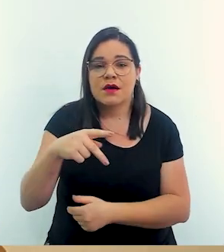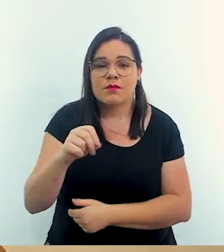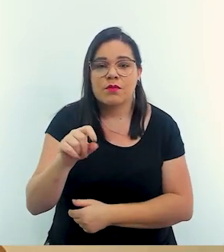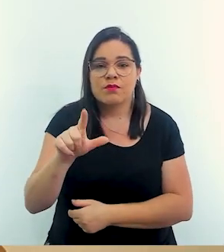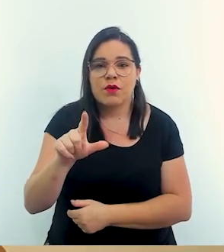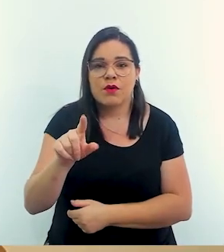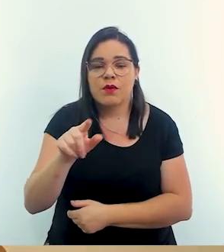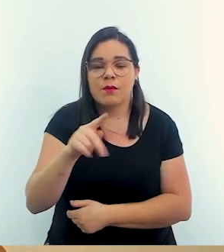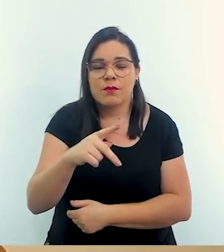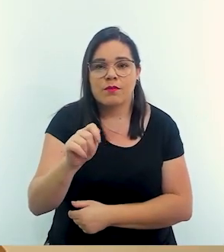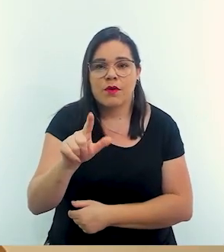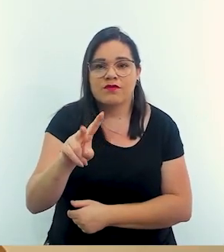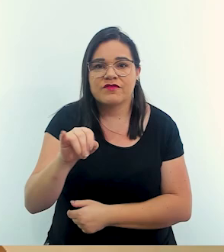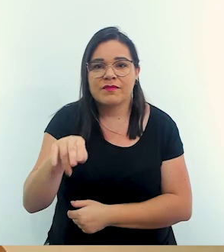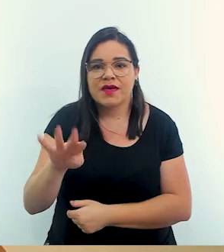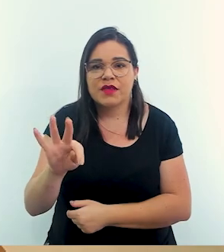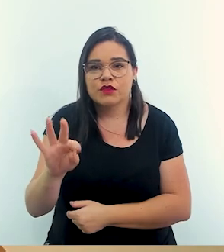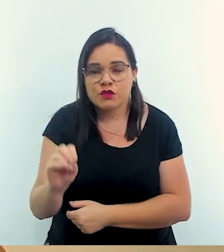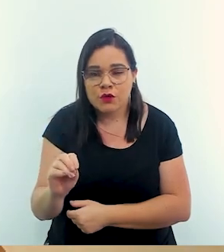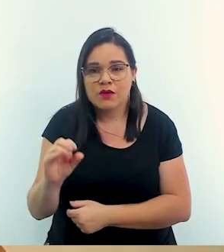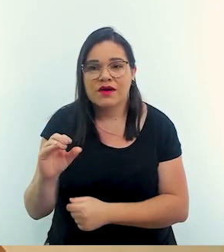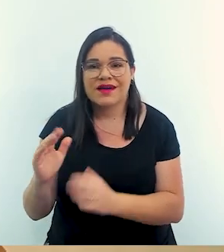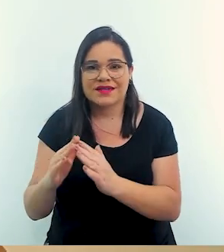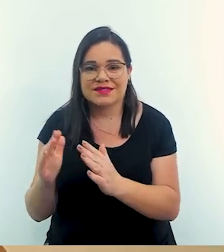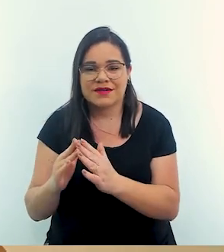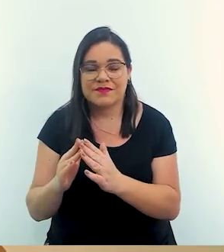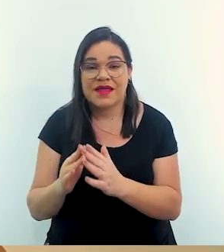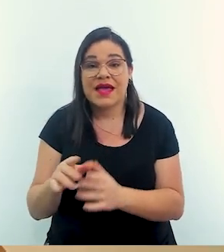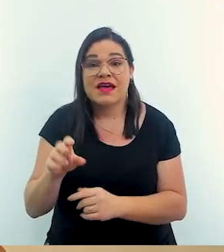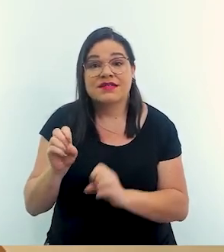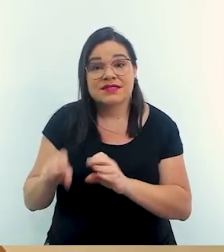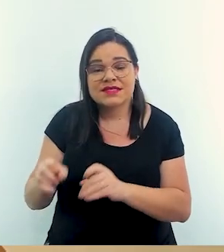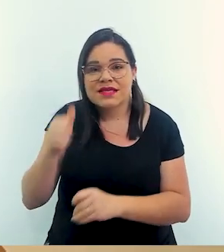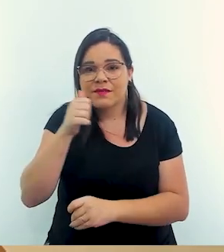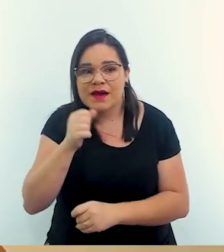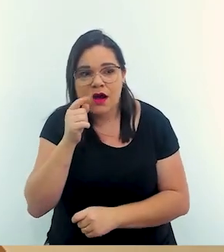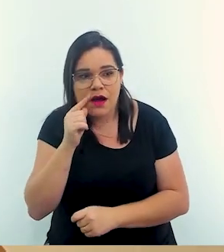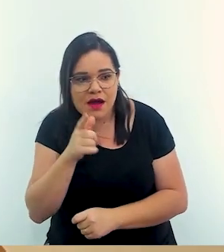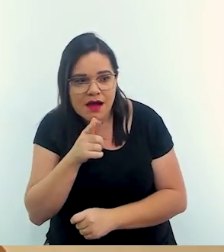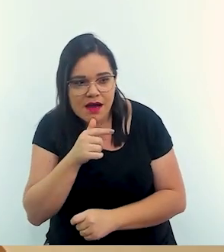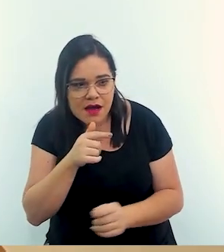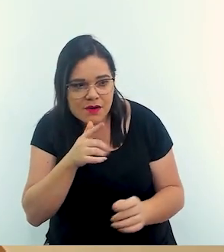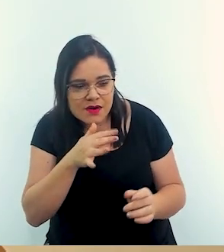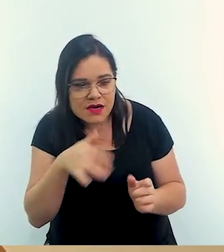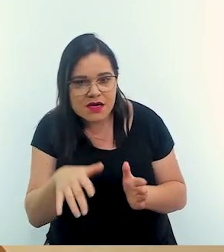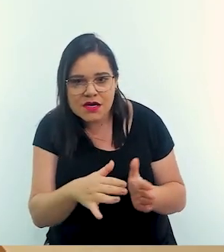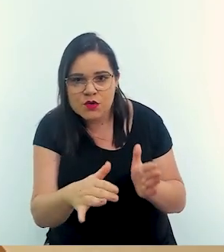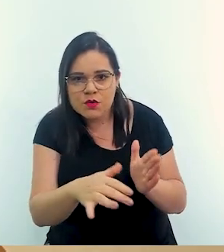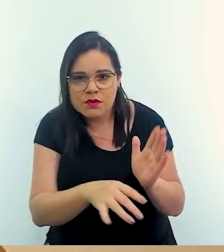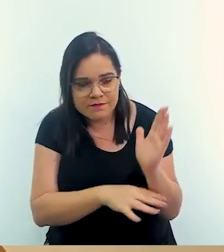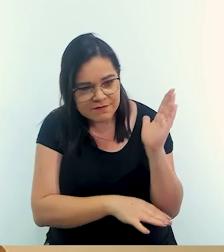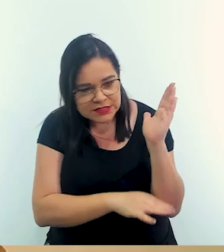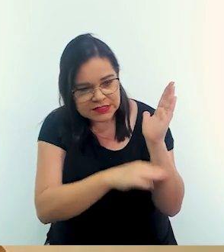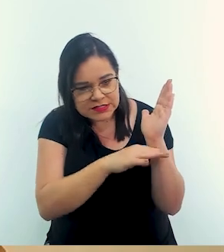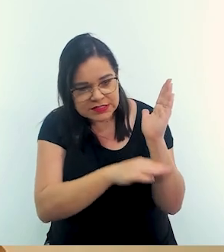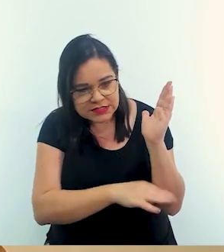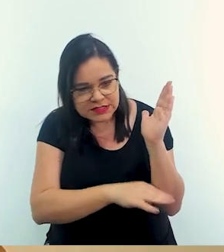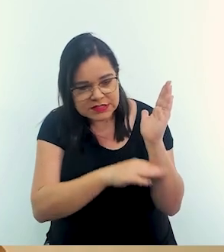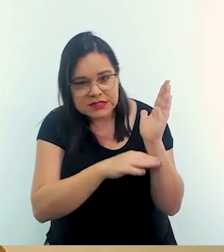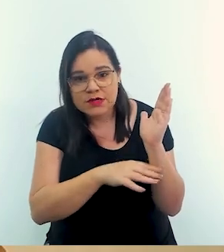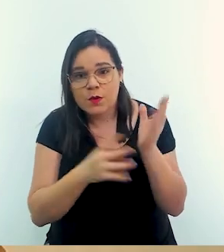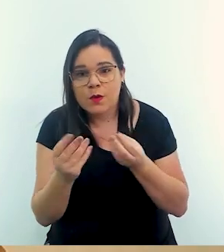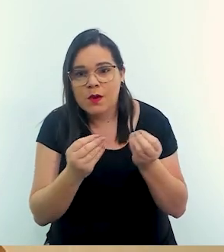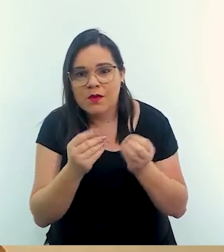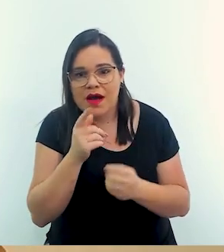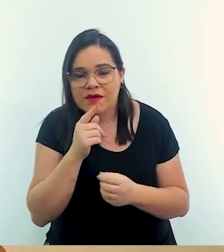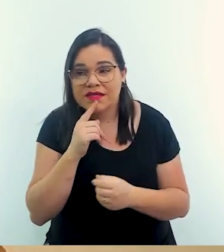caseiro é com garrafa PET você está reciclando você ensina a criança a ver quando o nível de rio quando a chuva está com um nível